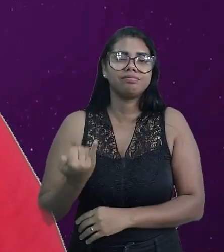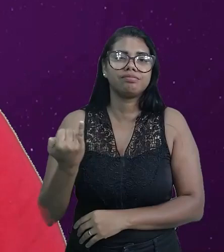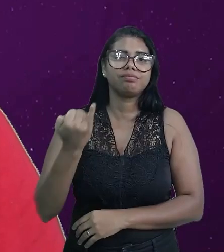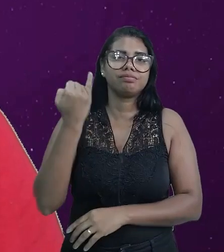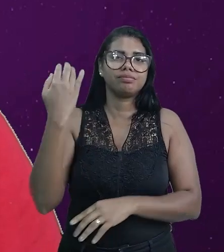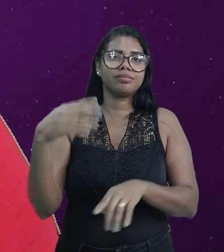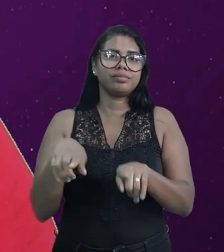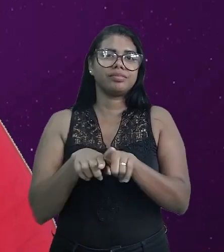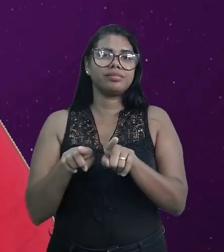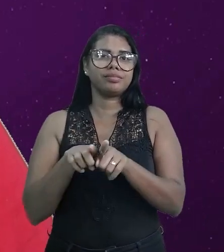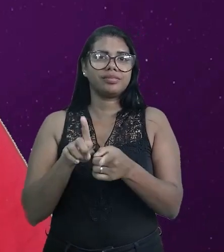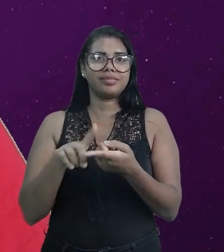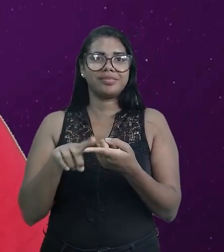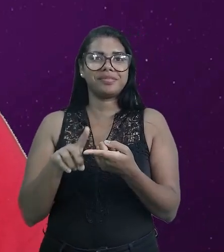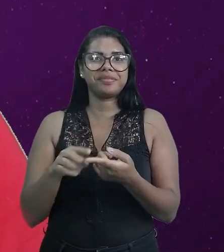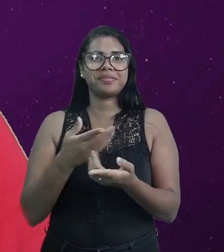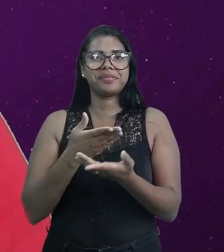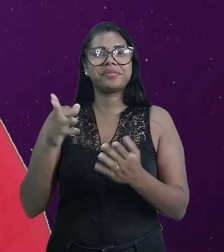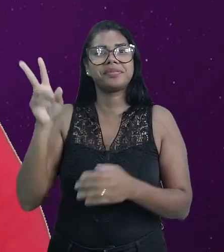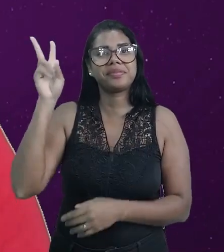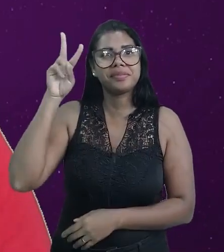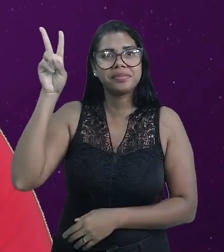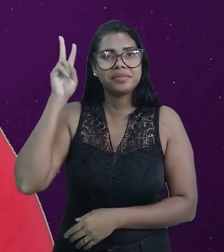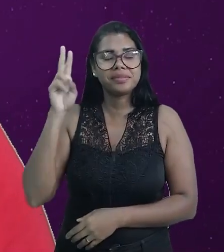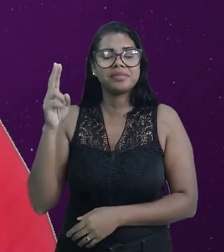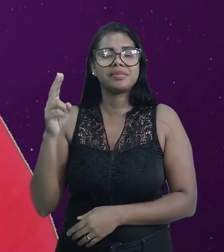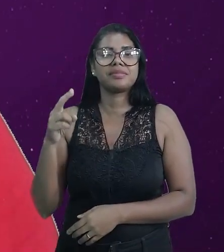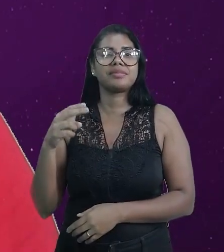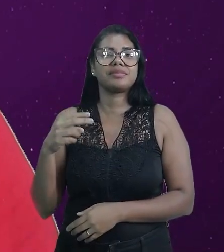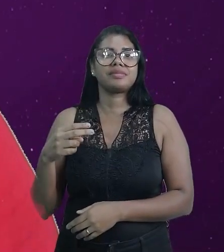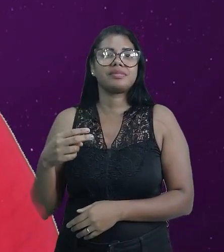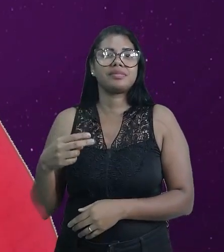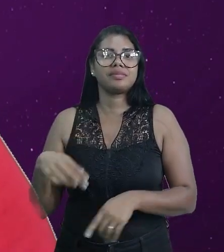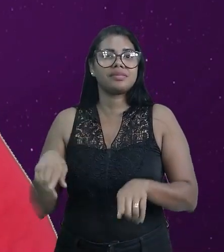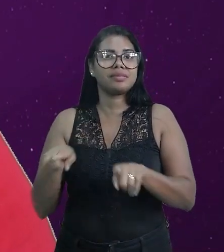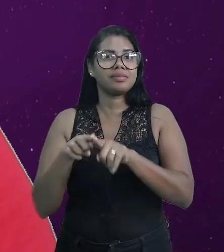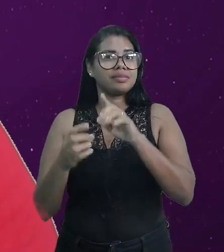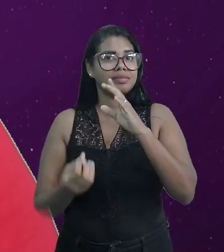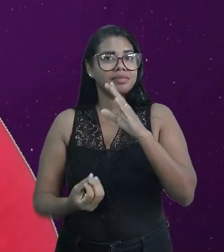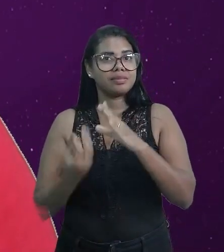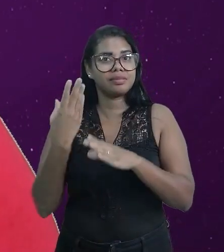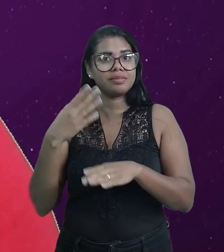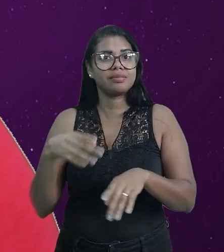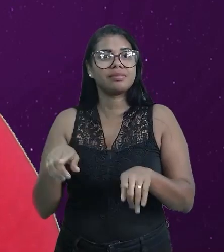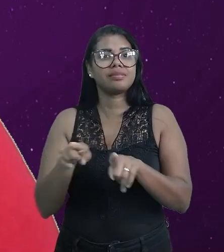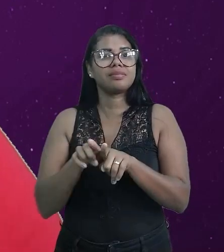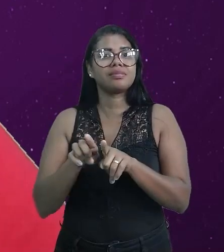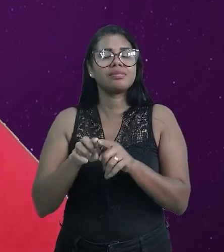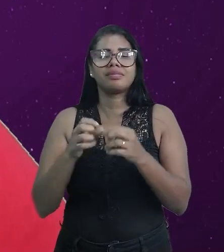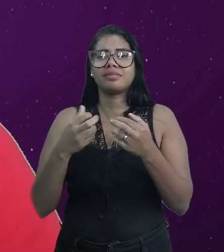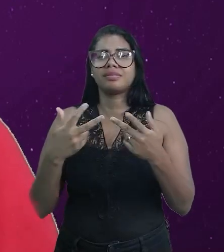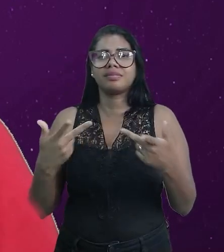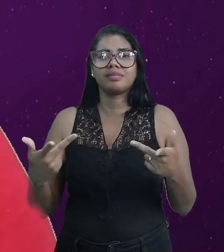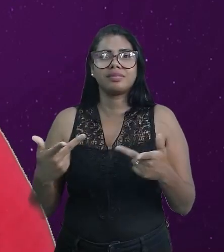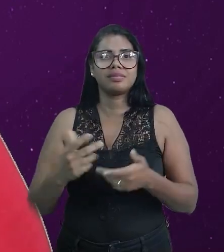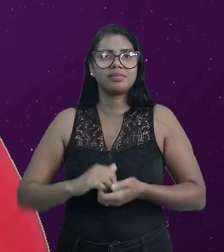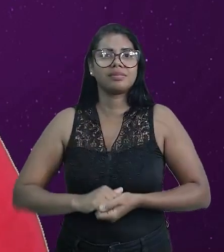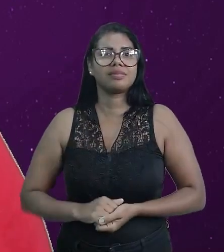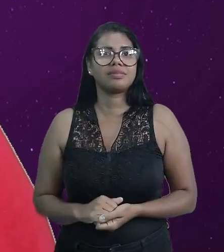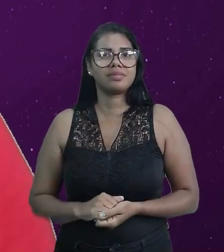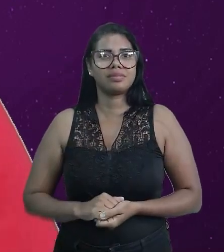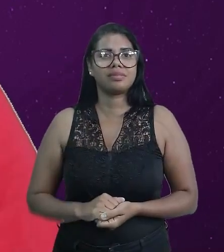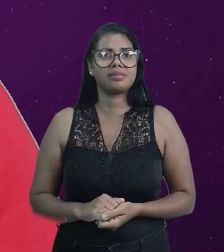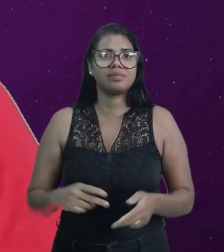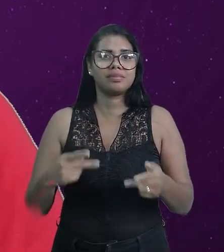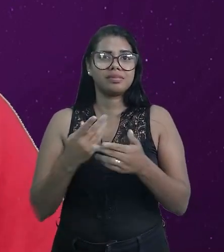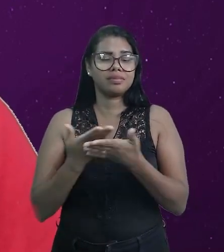também você lembrar que os conflitos armados, eles surgem por N causas, né? Então, é muito